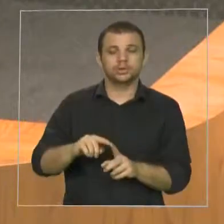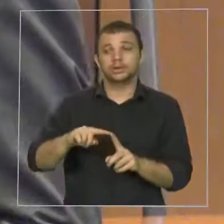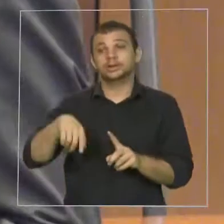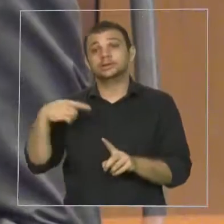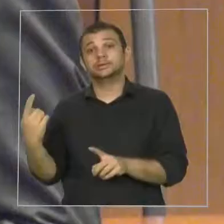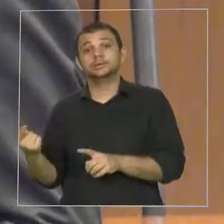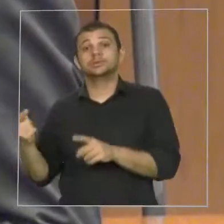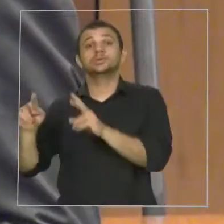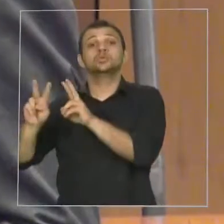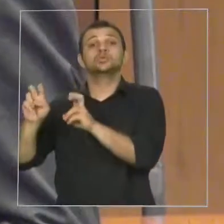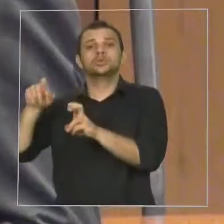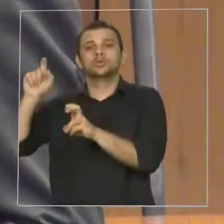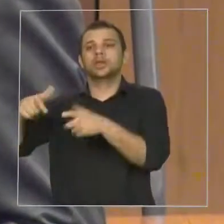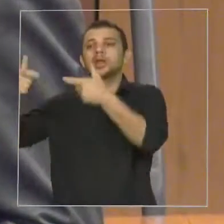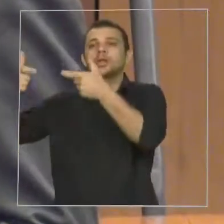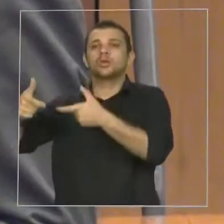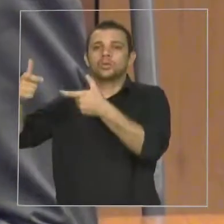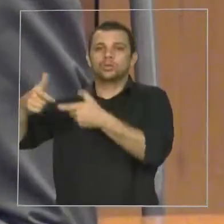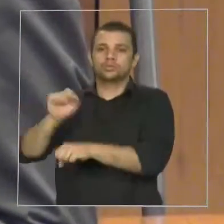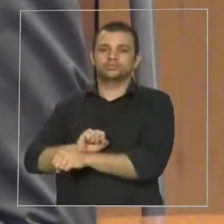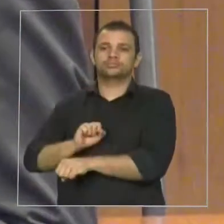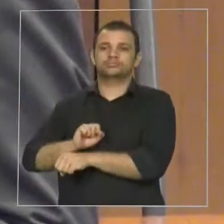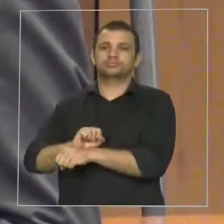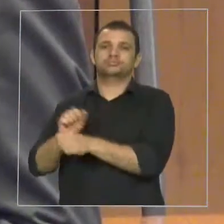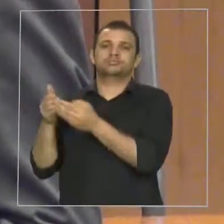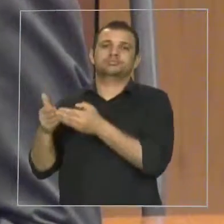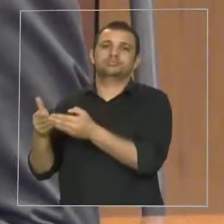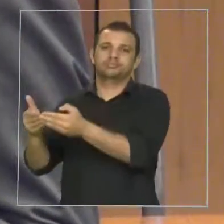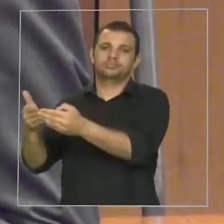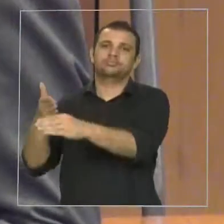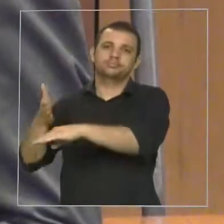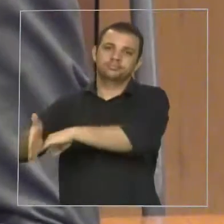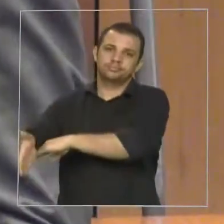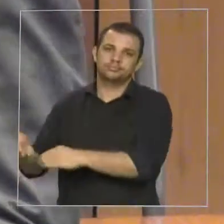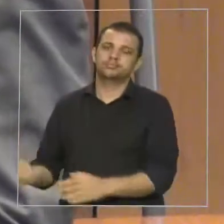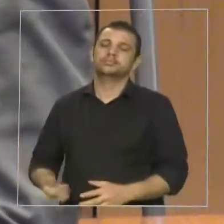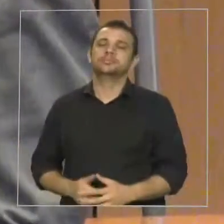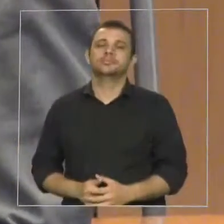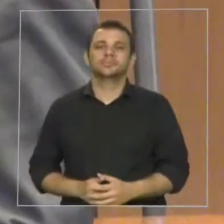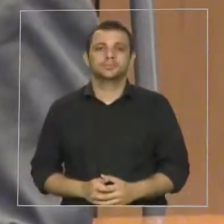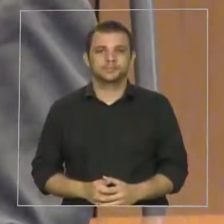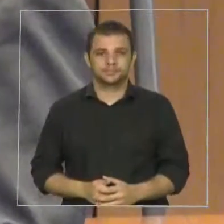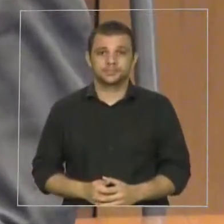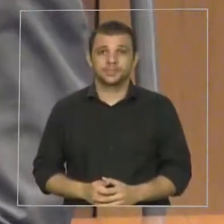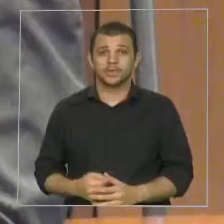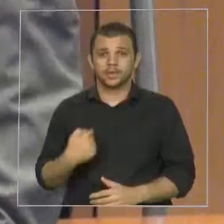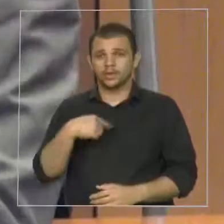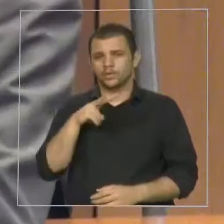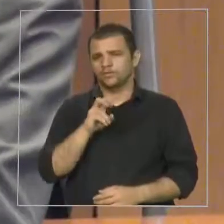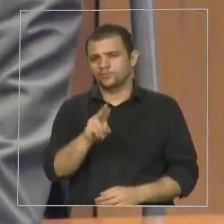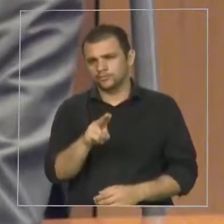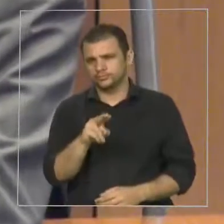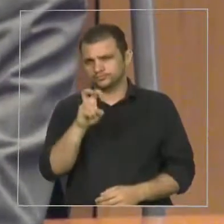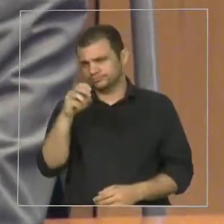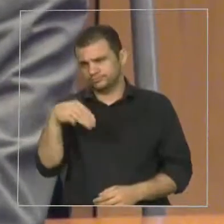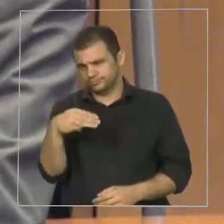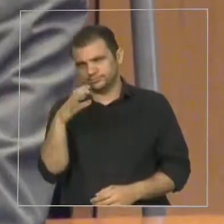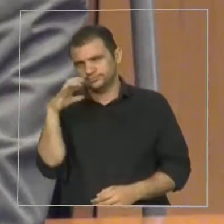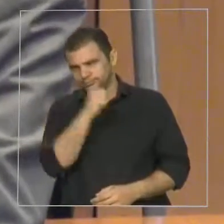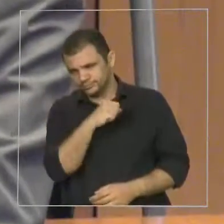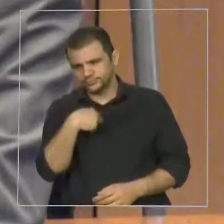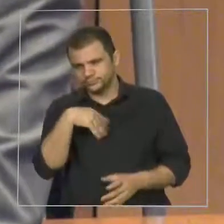Eu vou aqui, rapidamente, nesse tempo do pequeno expediente, tentar sintetizar os principais pontos